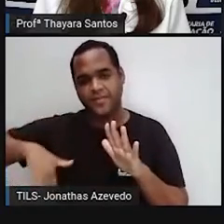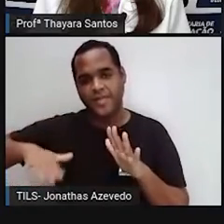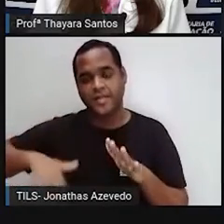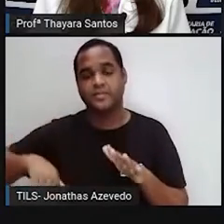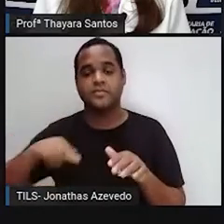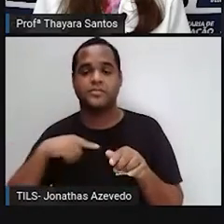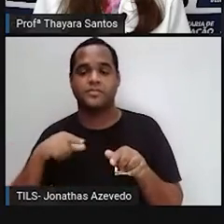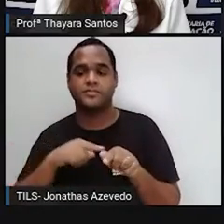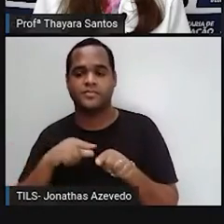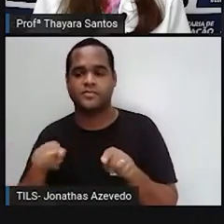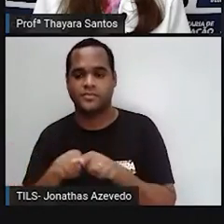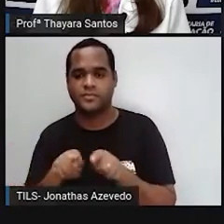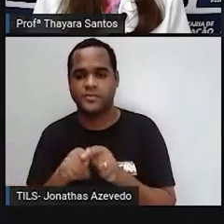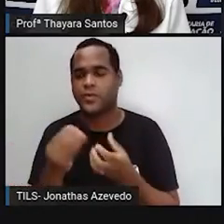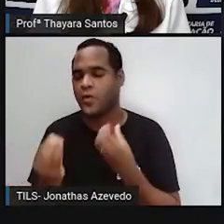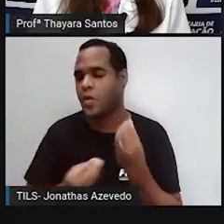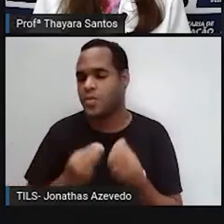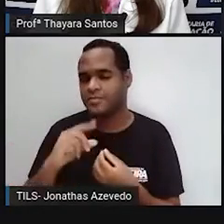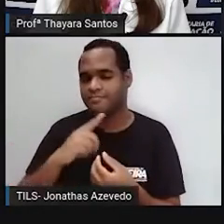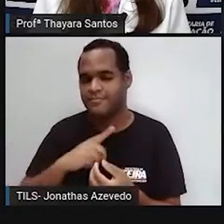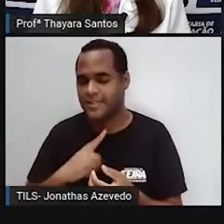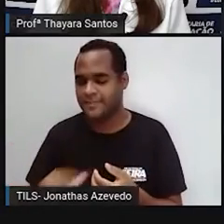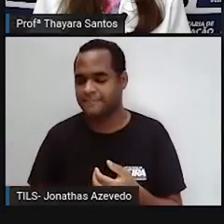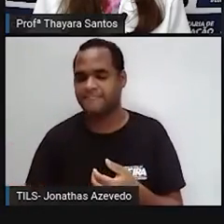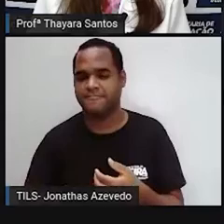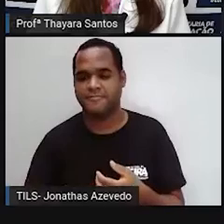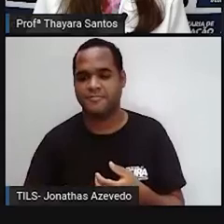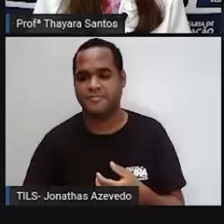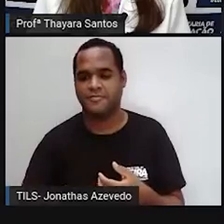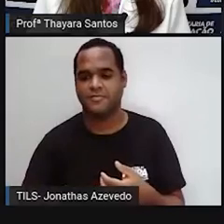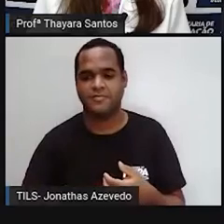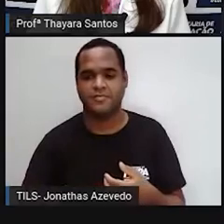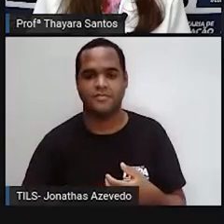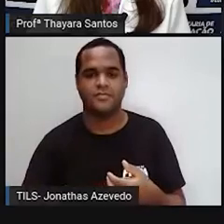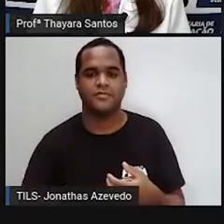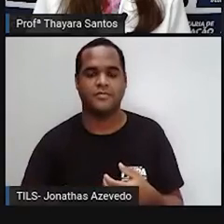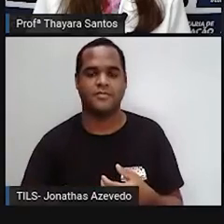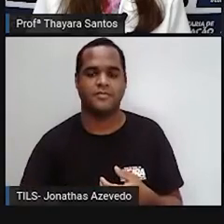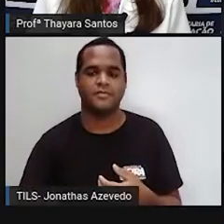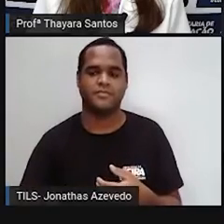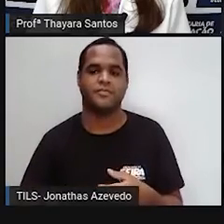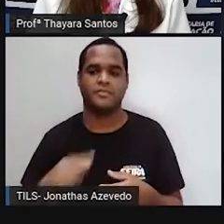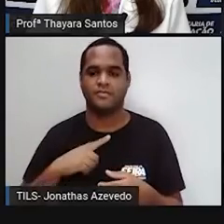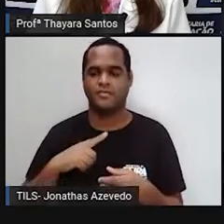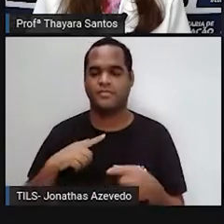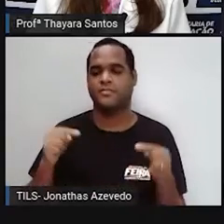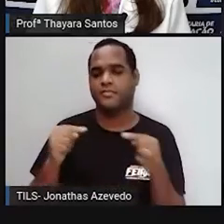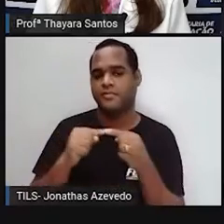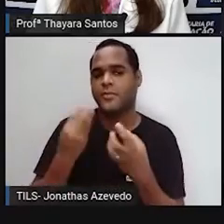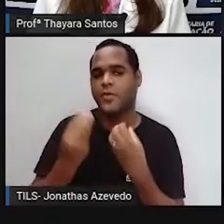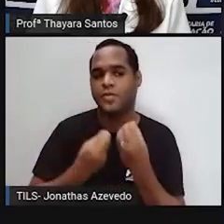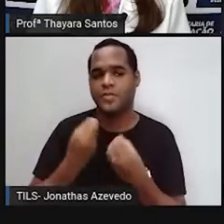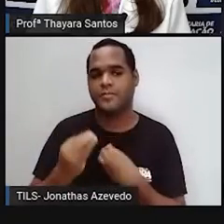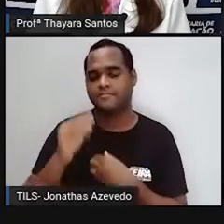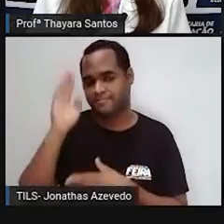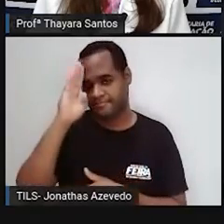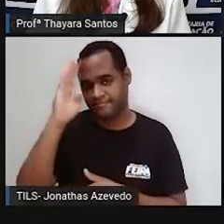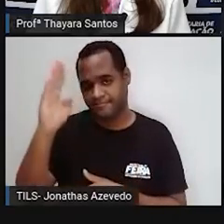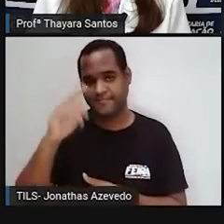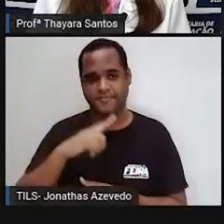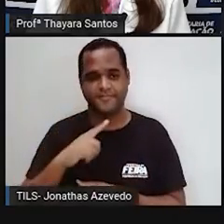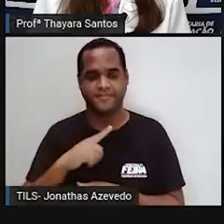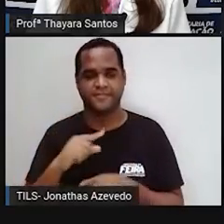também, porque a gente tem ali esse avanço do mar sobre a terra. Então, principalmente durante as